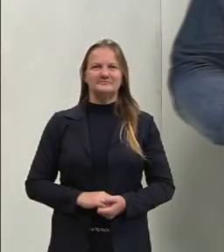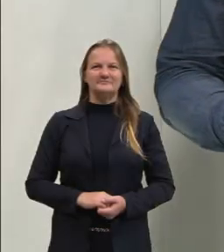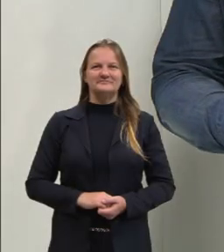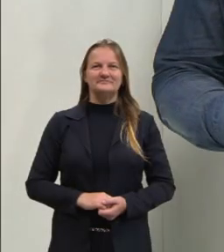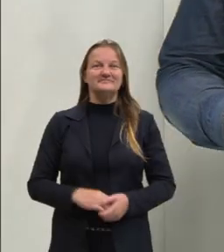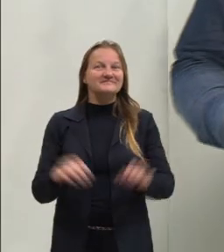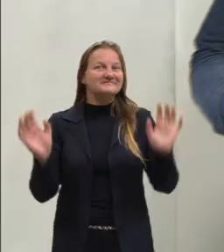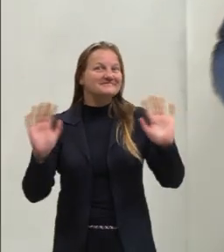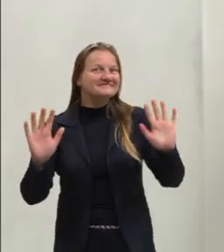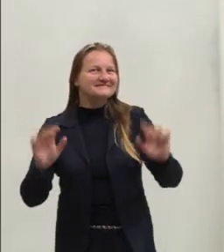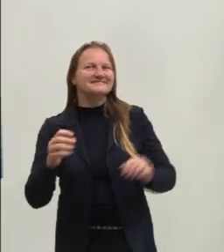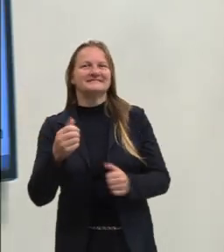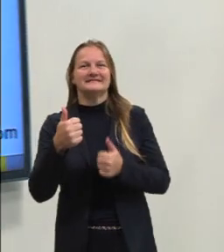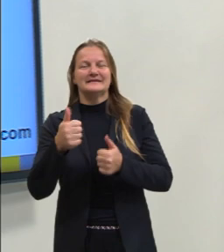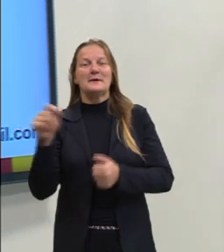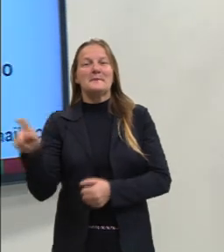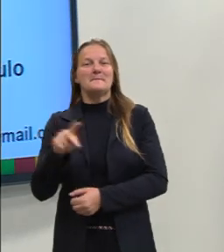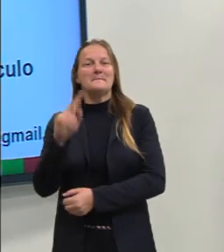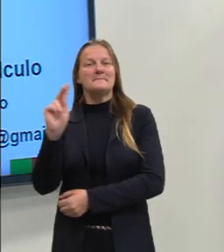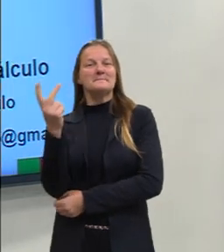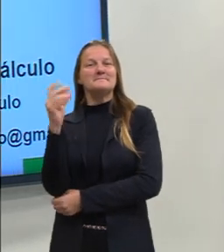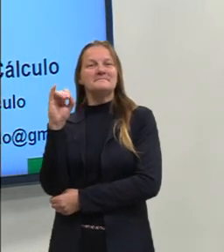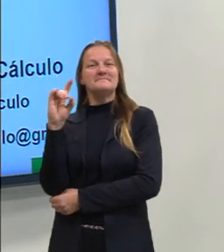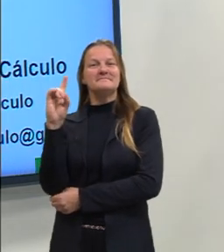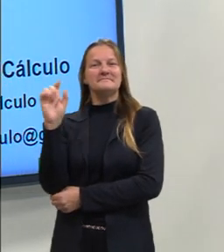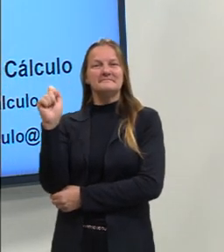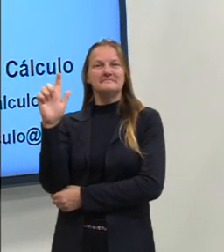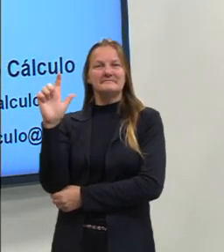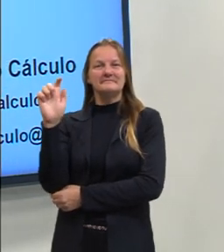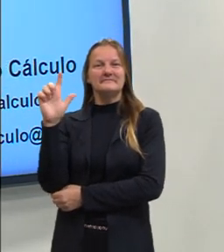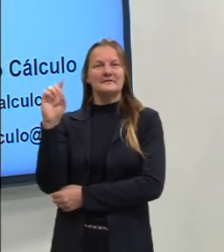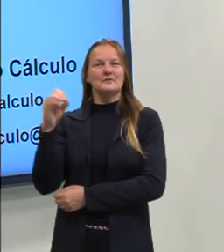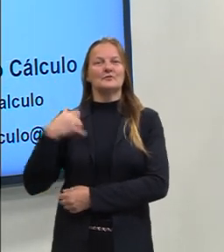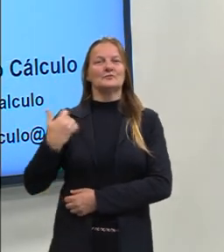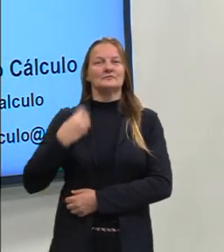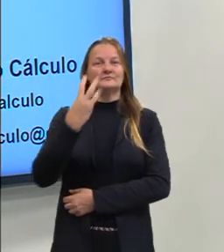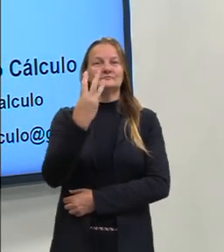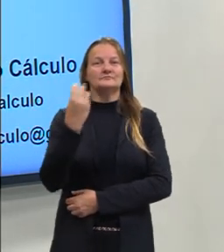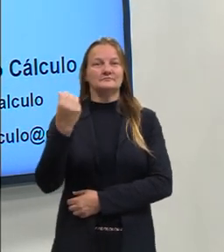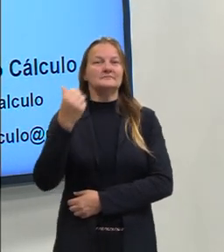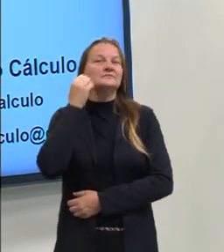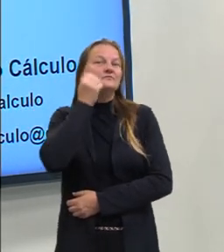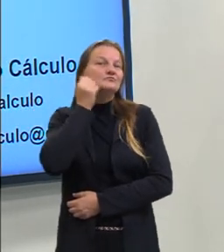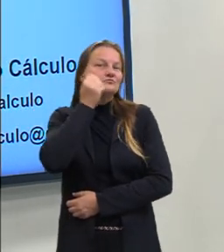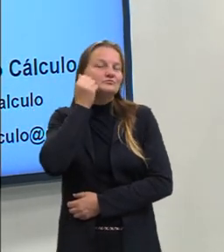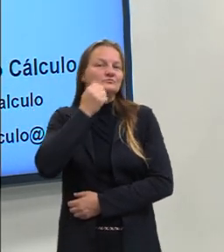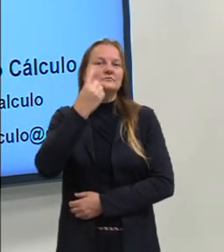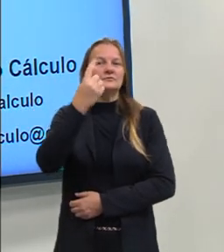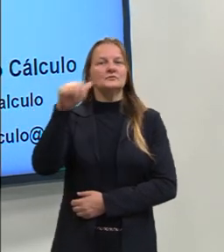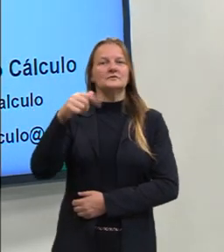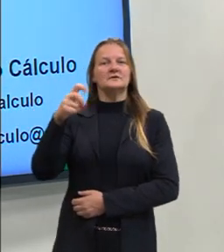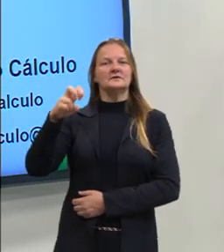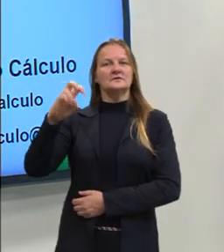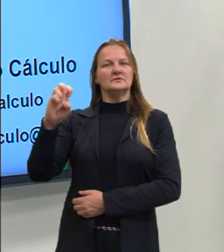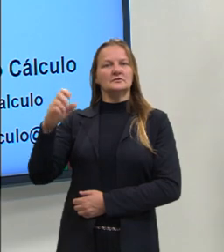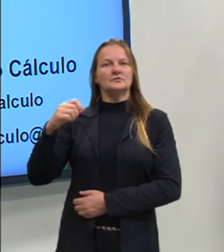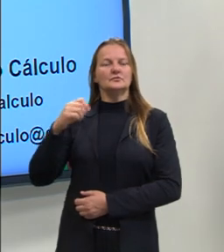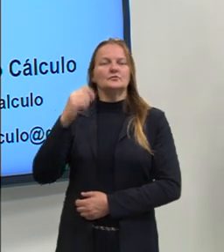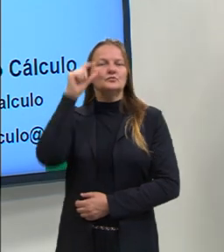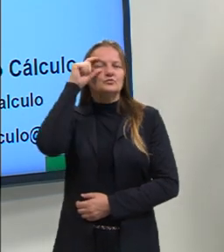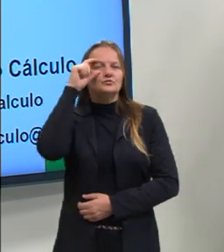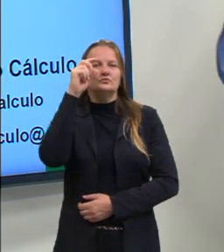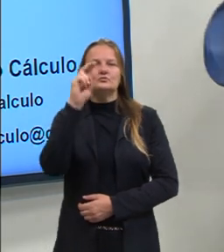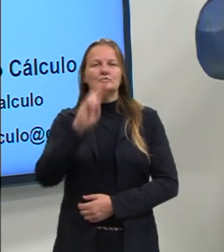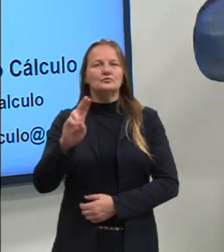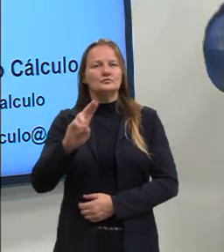Tudo bem? Eu sou o professor Hidalgo, tenho 36 anos, negro, 1,75m, tenho barba, uso óculos